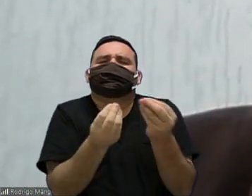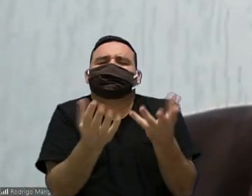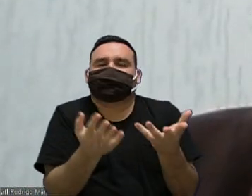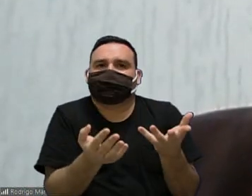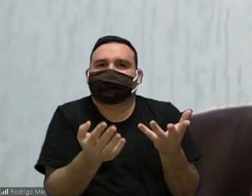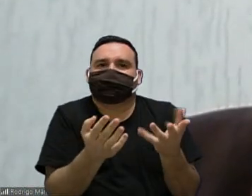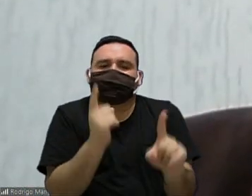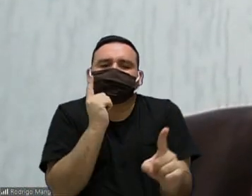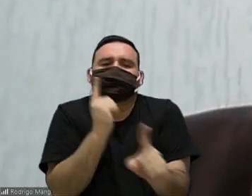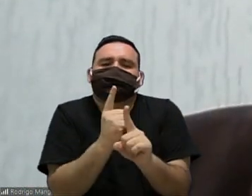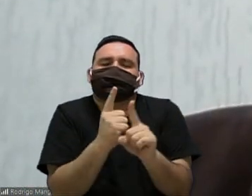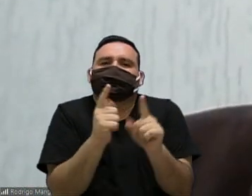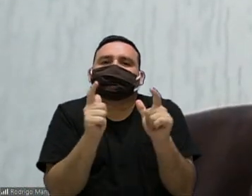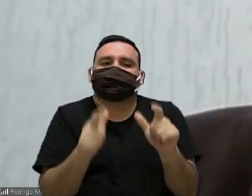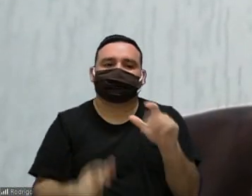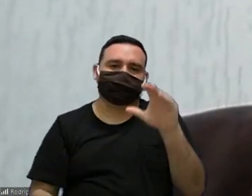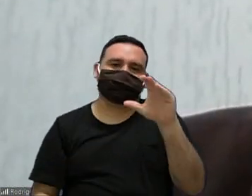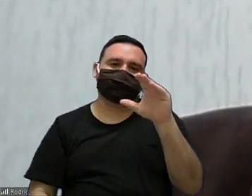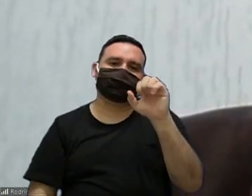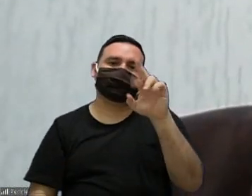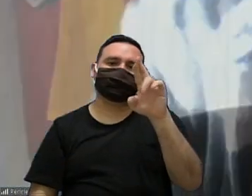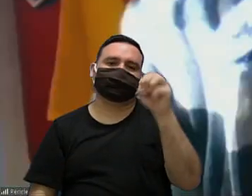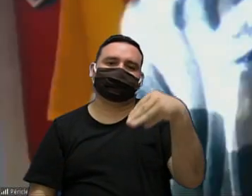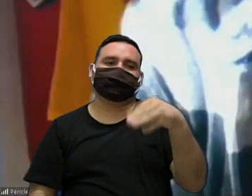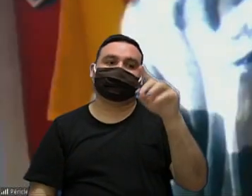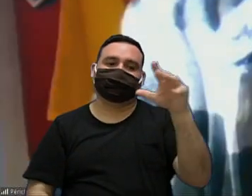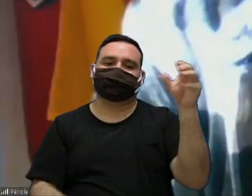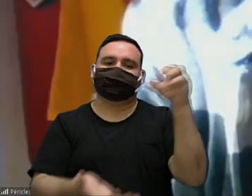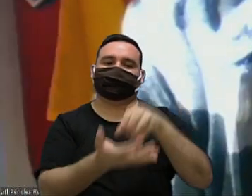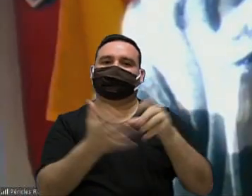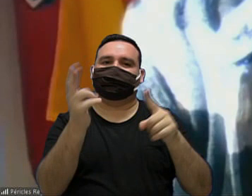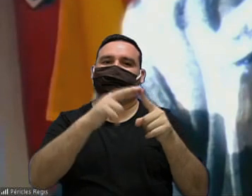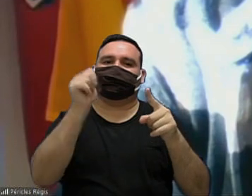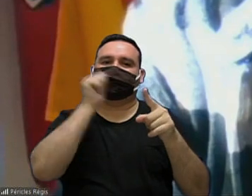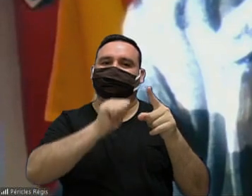aonde que serém sente referência da mulher